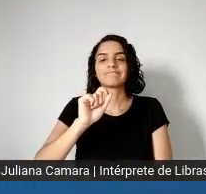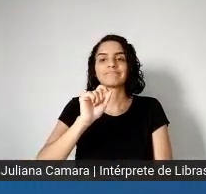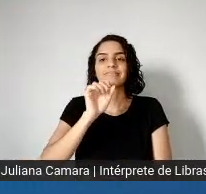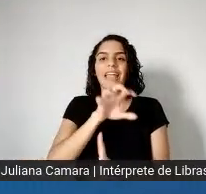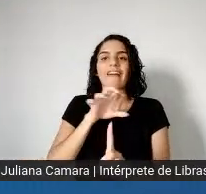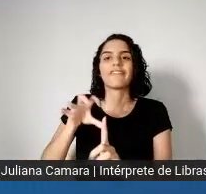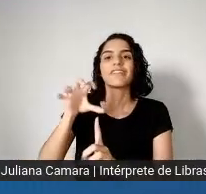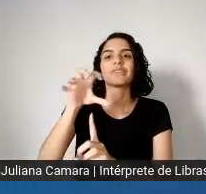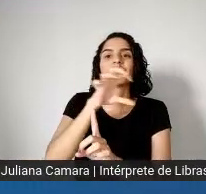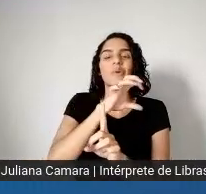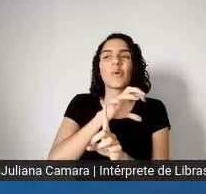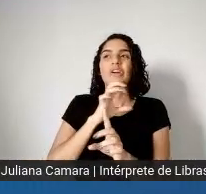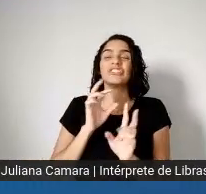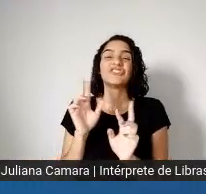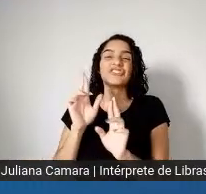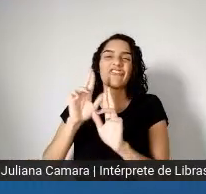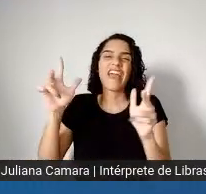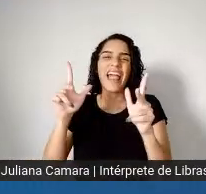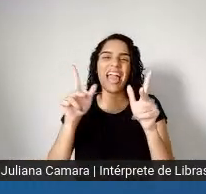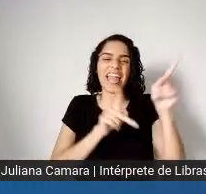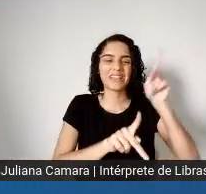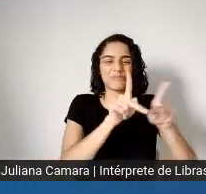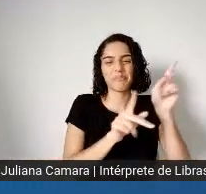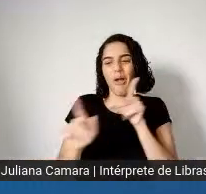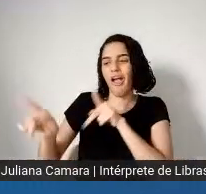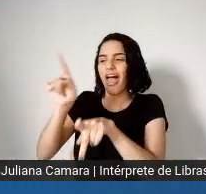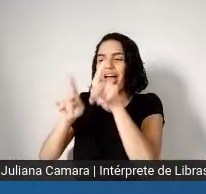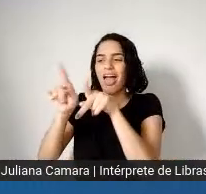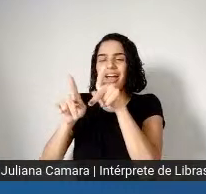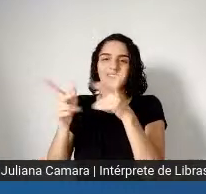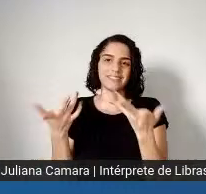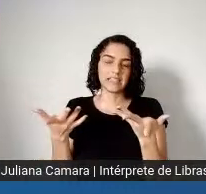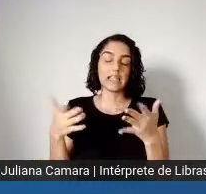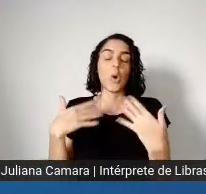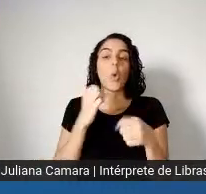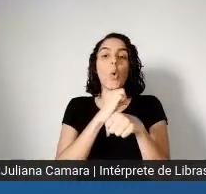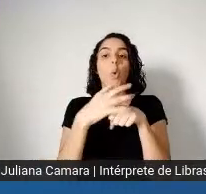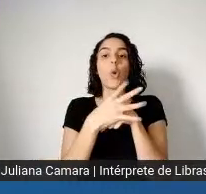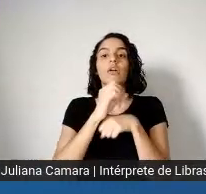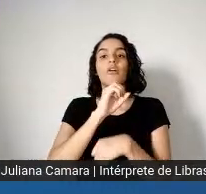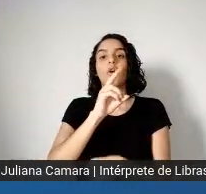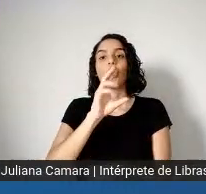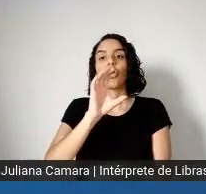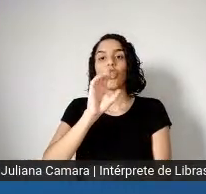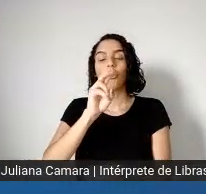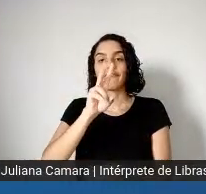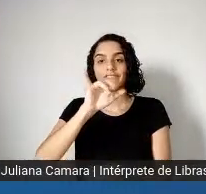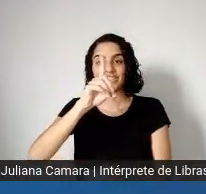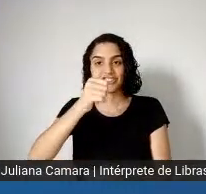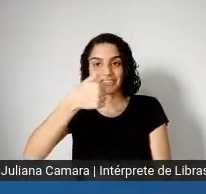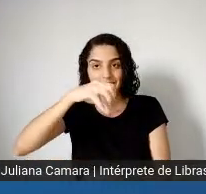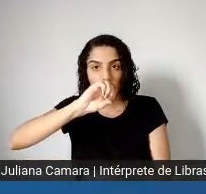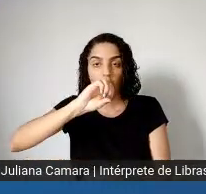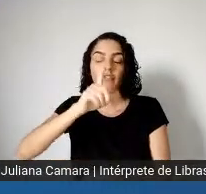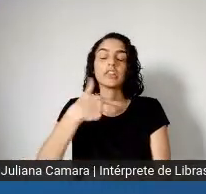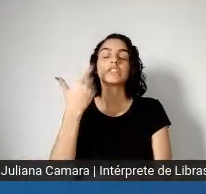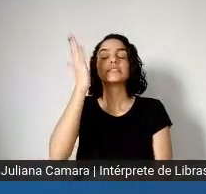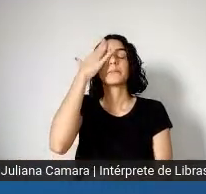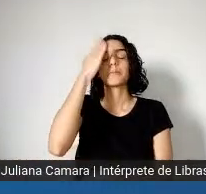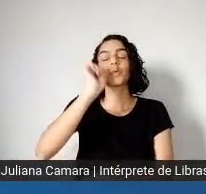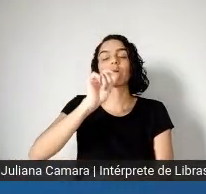imensamente desigual. Então, o COVID-19, no ponto de vista da desigualdade, né, ela